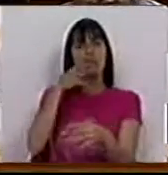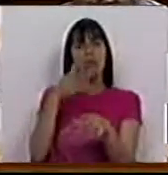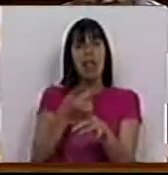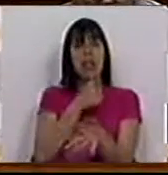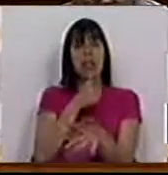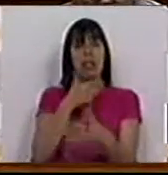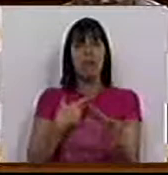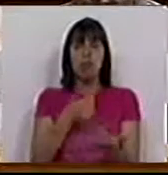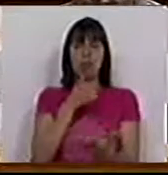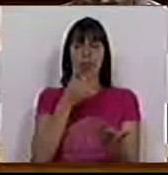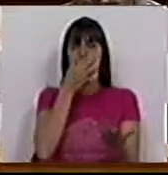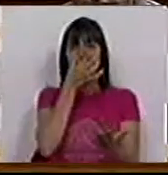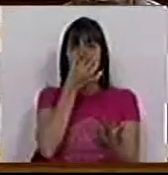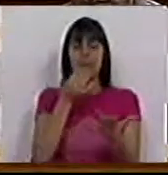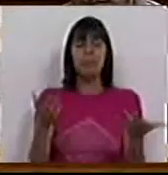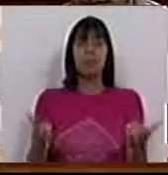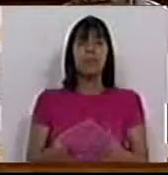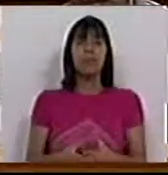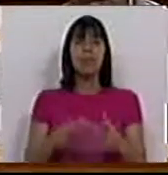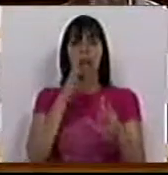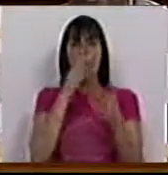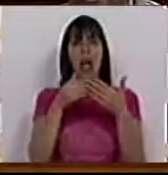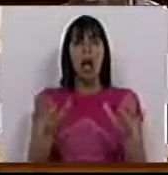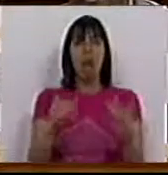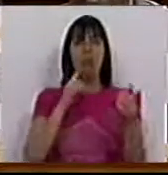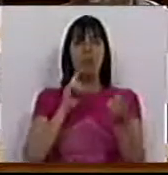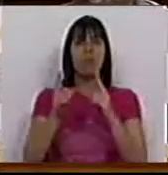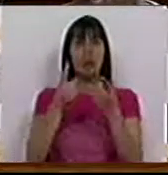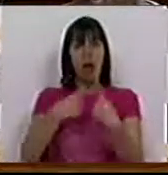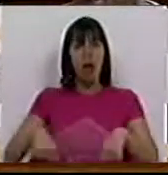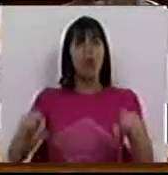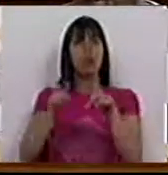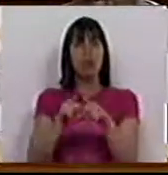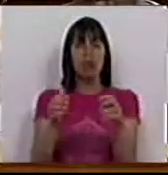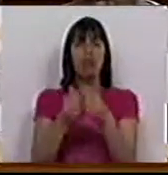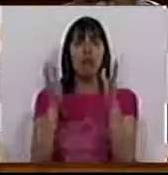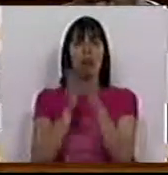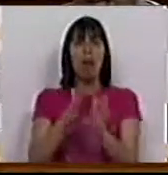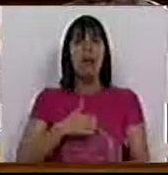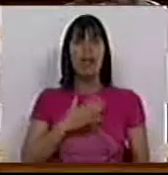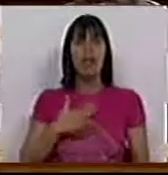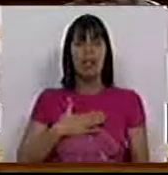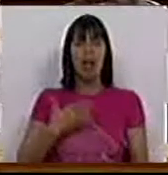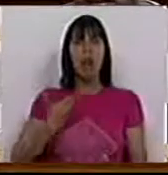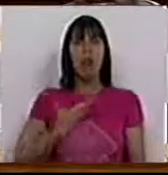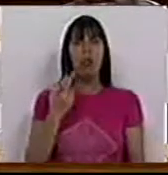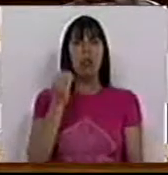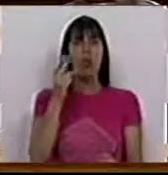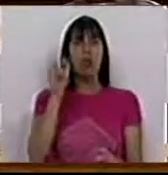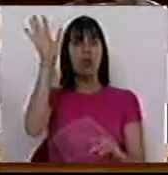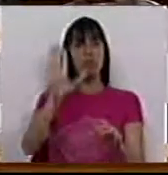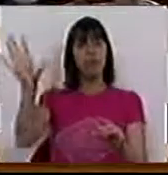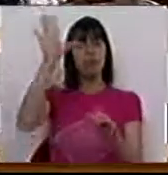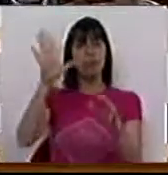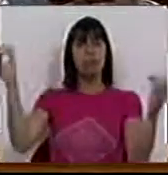decisão que vamos tomar, que é de que se abra um espaço de audição de todas as entidades dorienses que neste